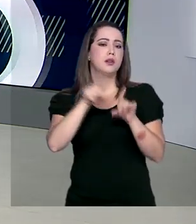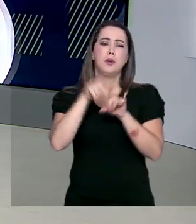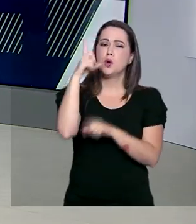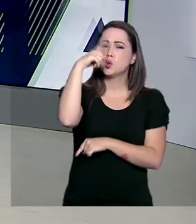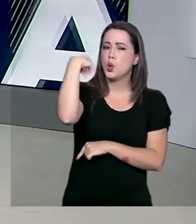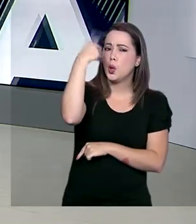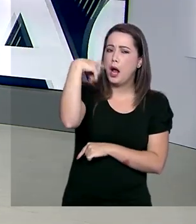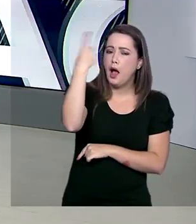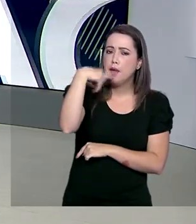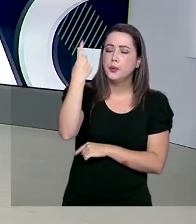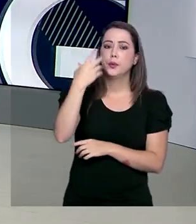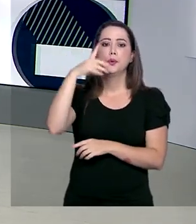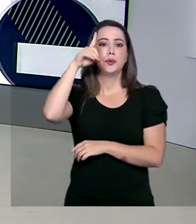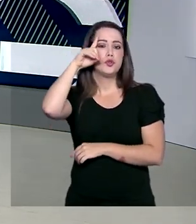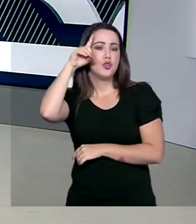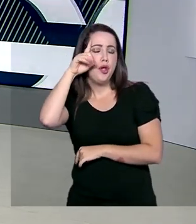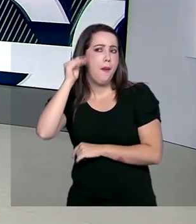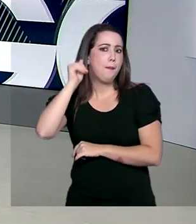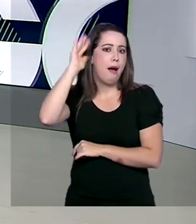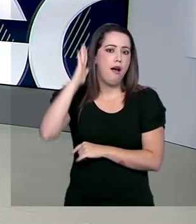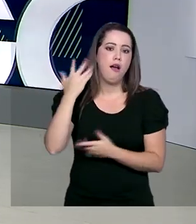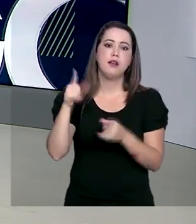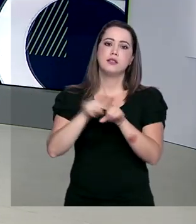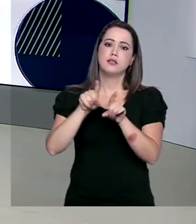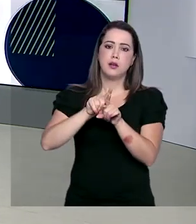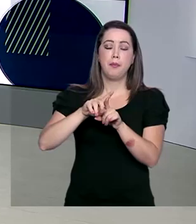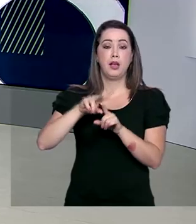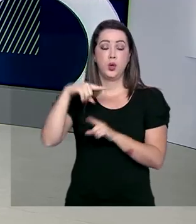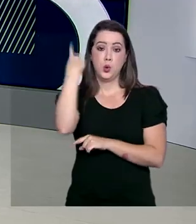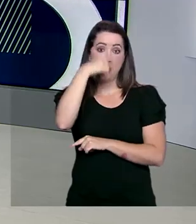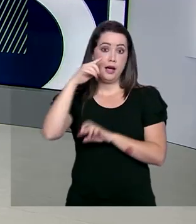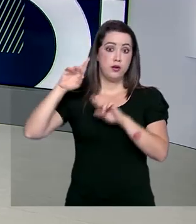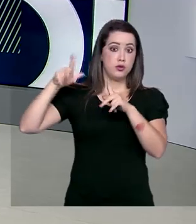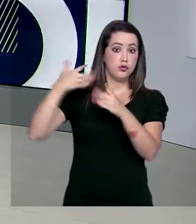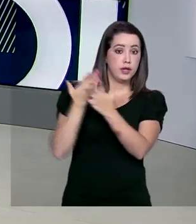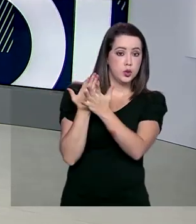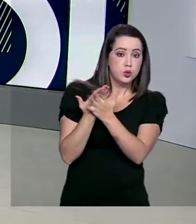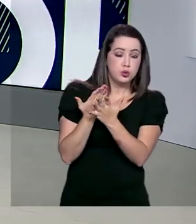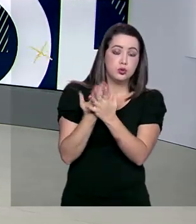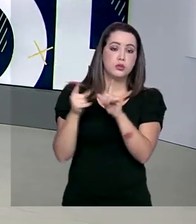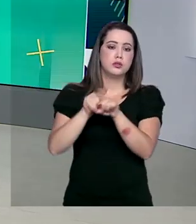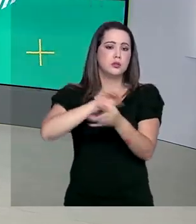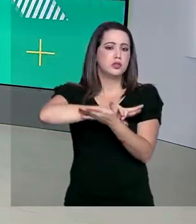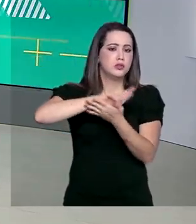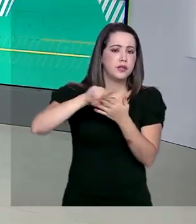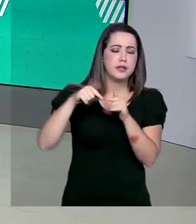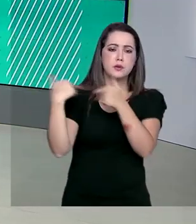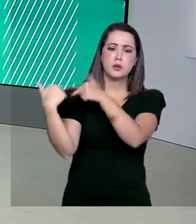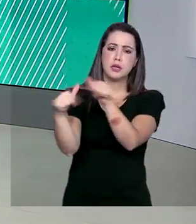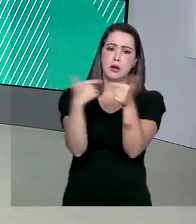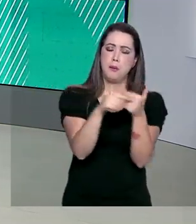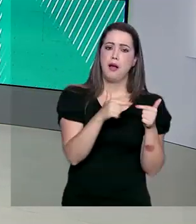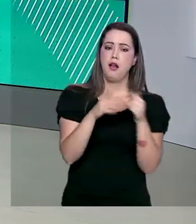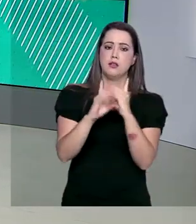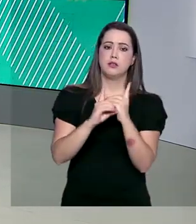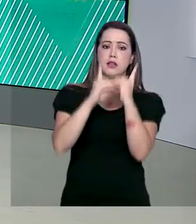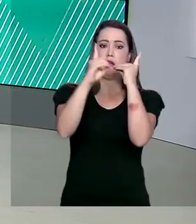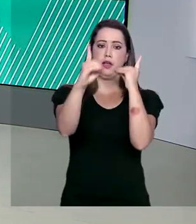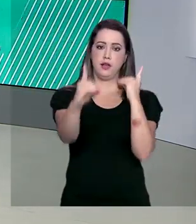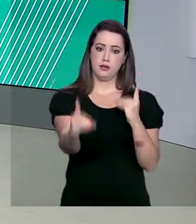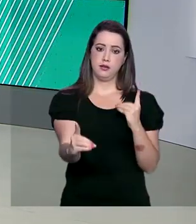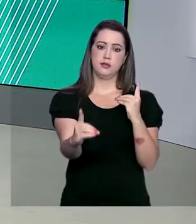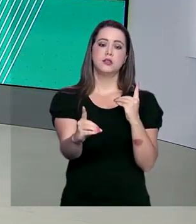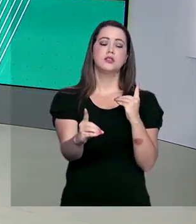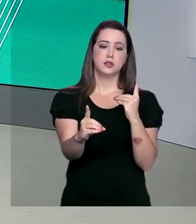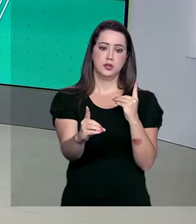com algumas horas diárias ou até mesmo no contraturno. Além disso, diversas atividades não presenciais realizadas durante o período